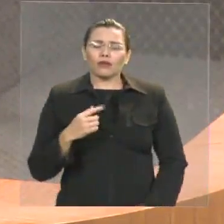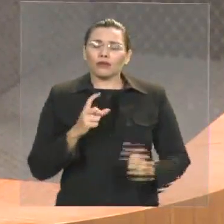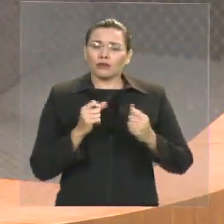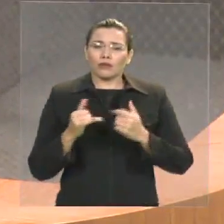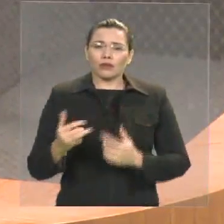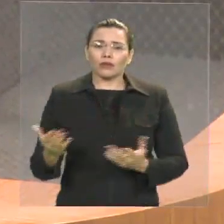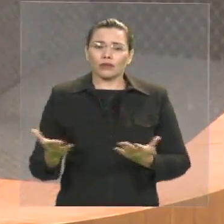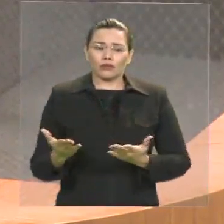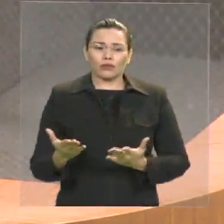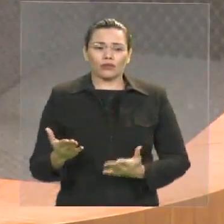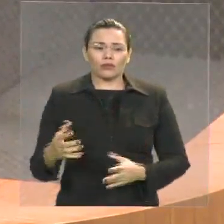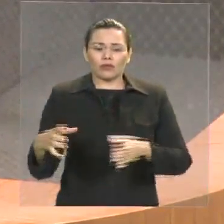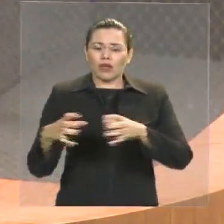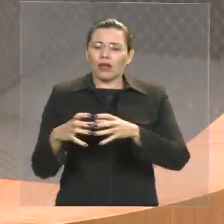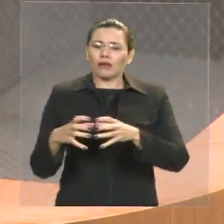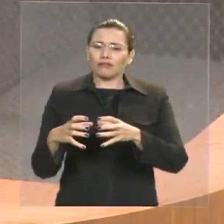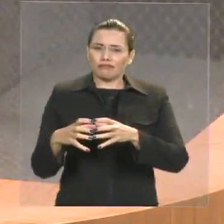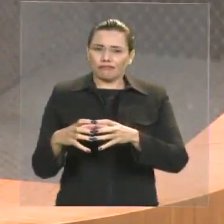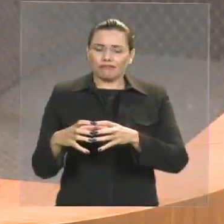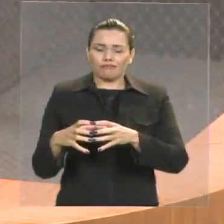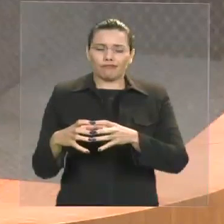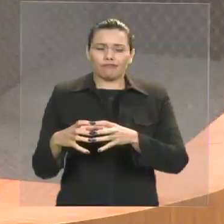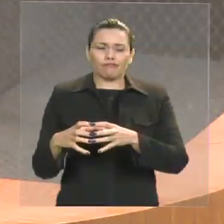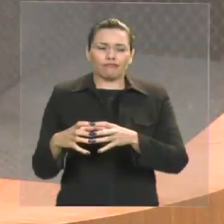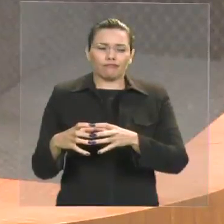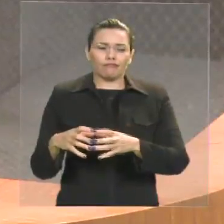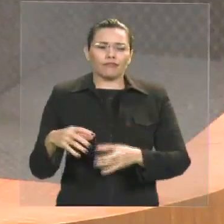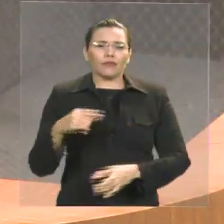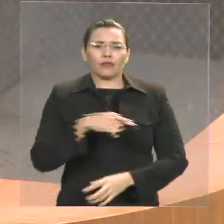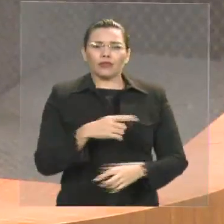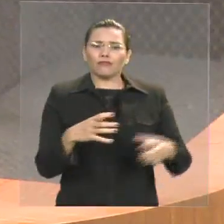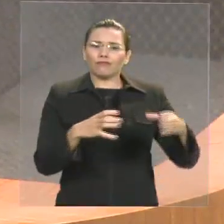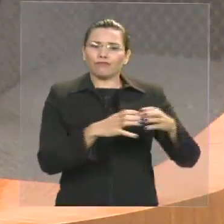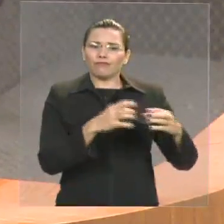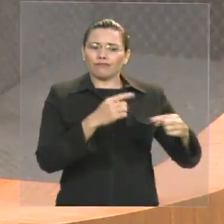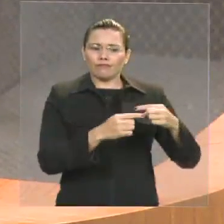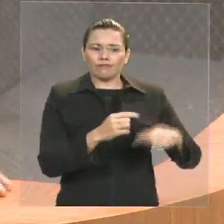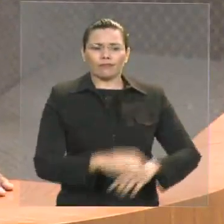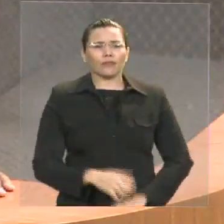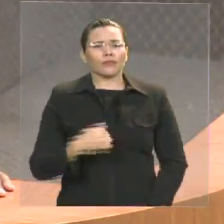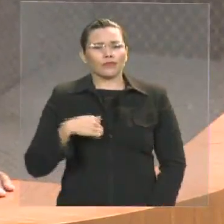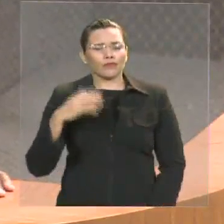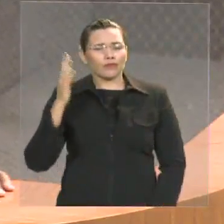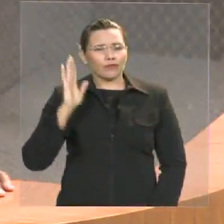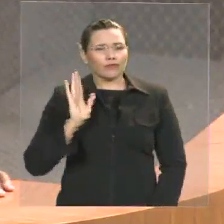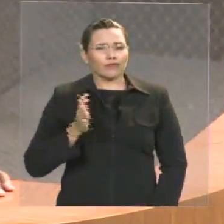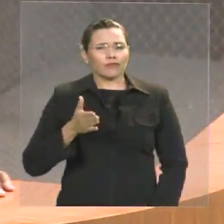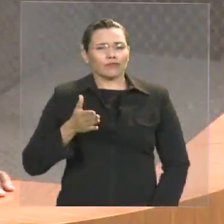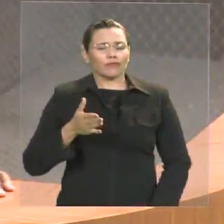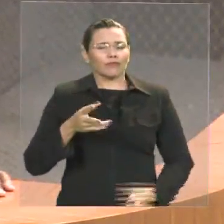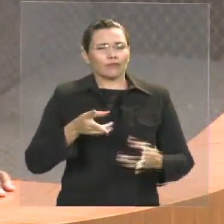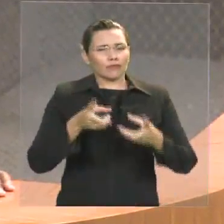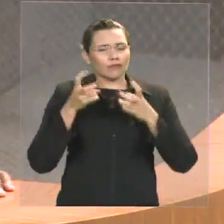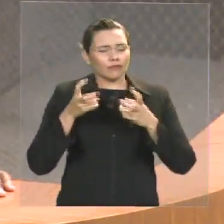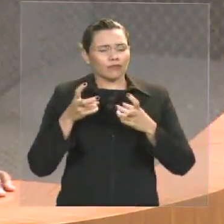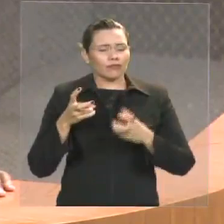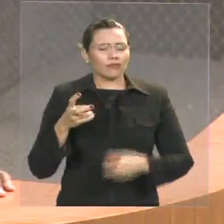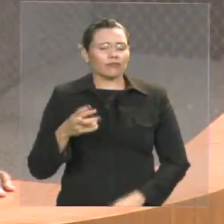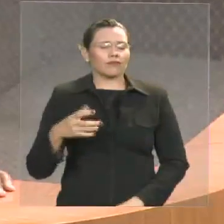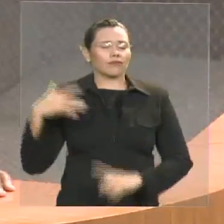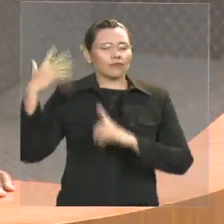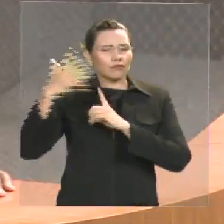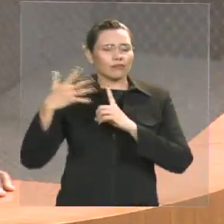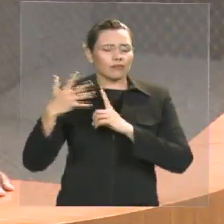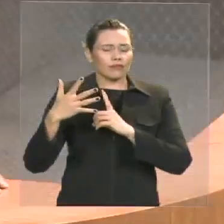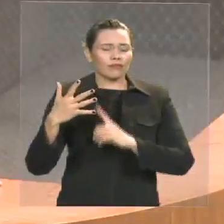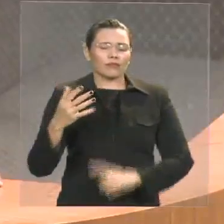já vi grande discurso, vi o discurso de Lula, vi o discurso do presidente César Ney, vi o discurso de